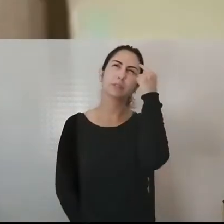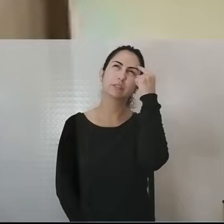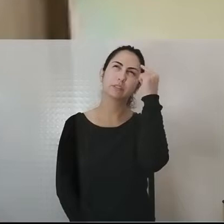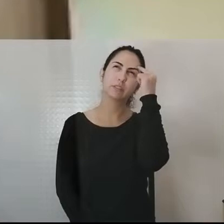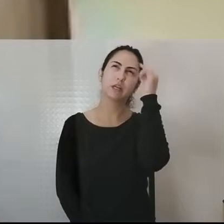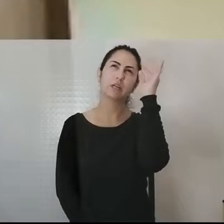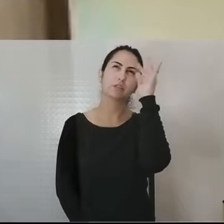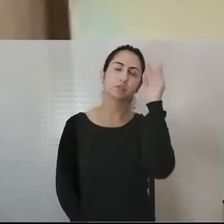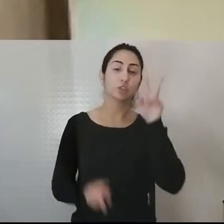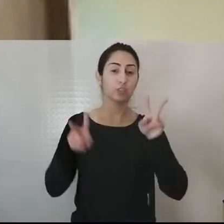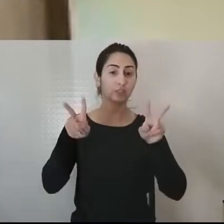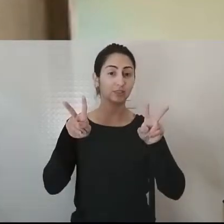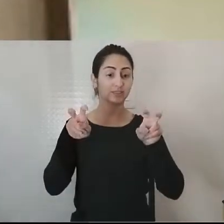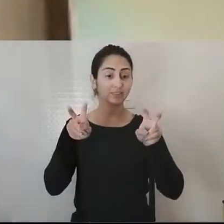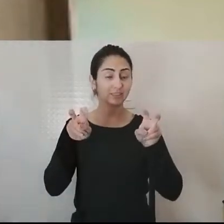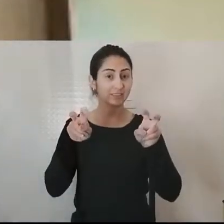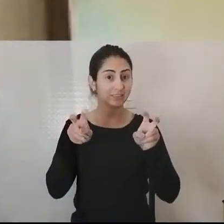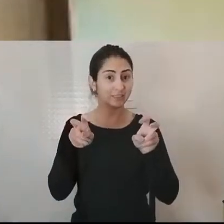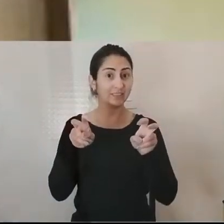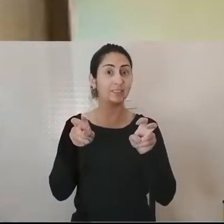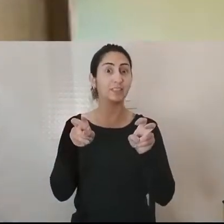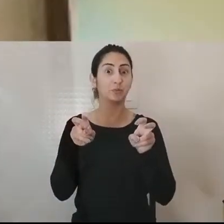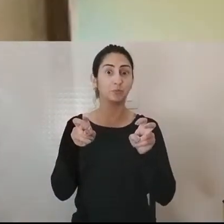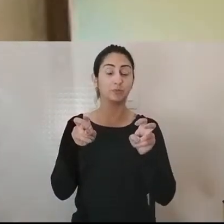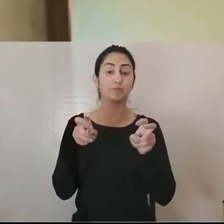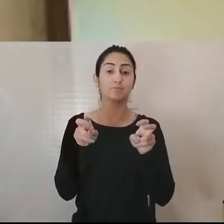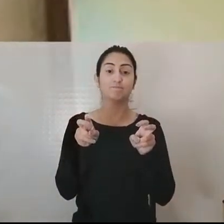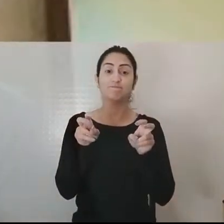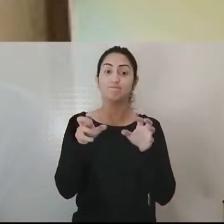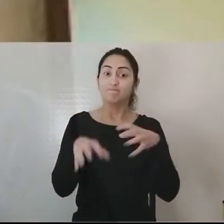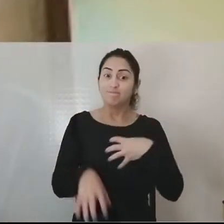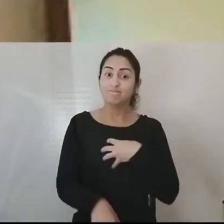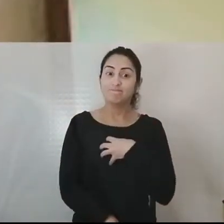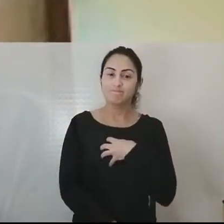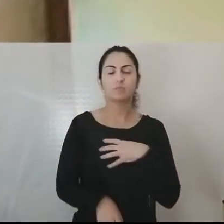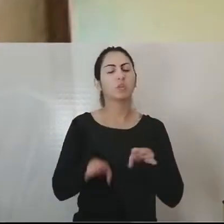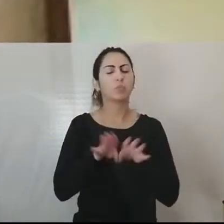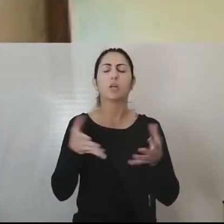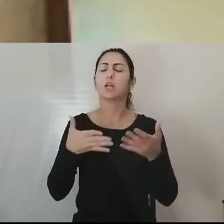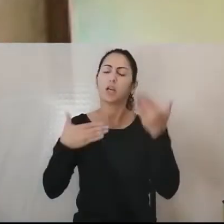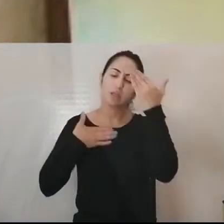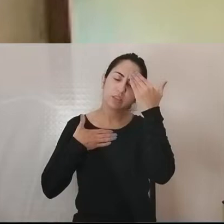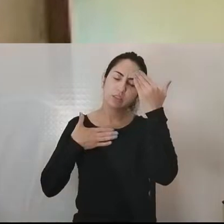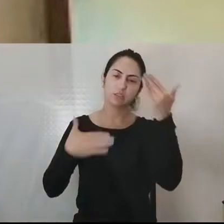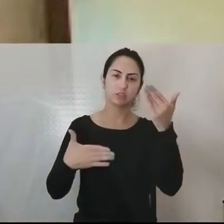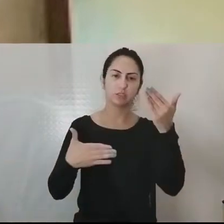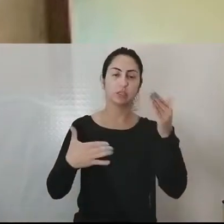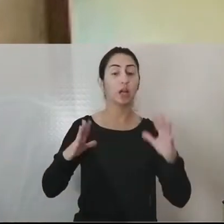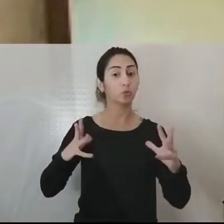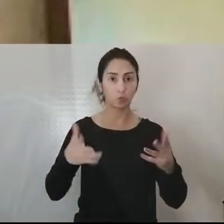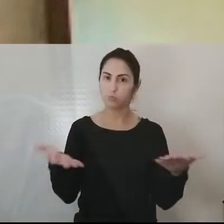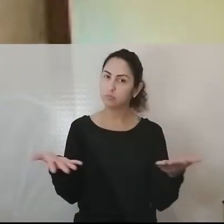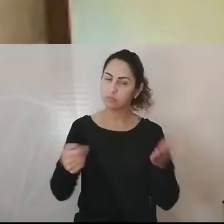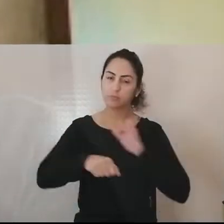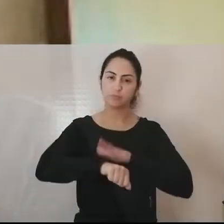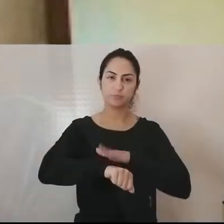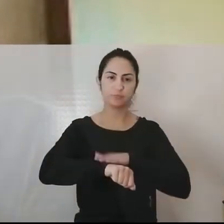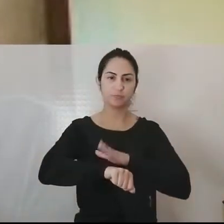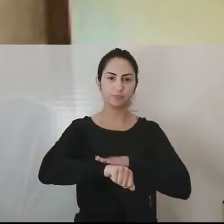temáticas tão sensíveis. E quero agradecer a todos que, neste momento,